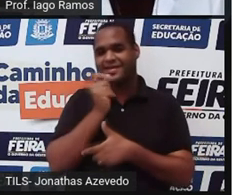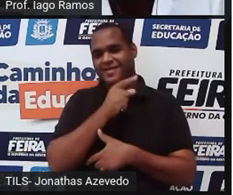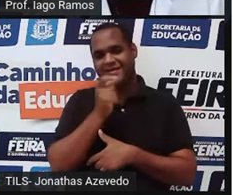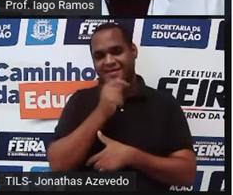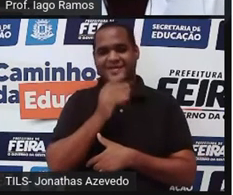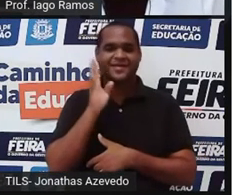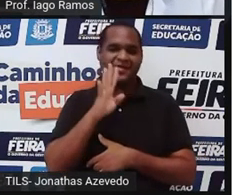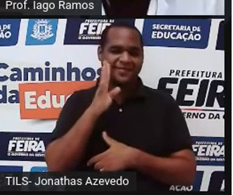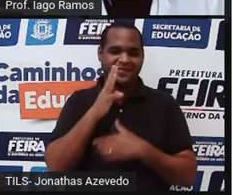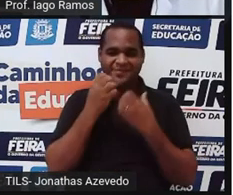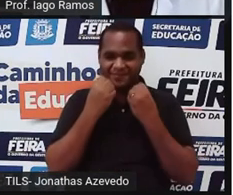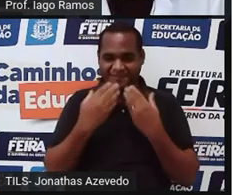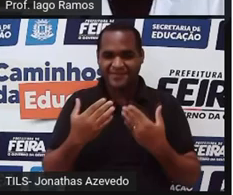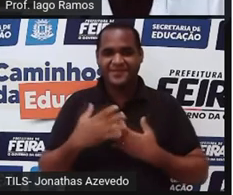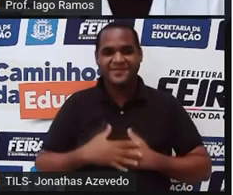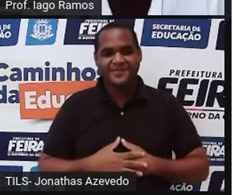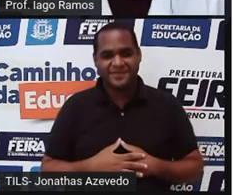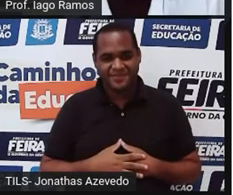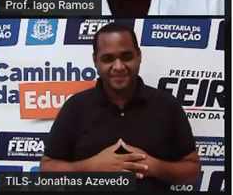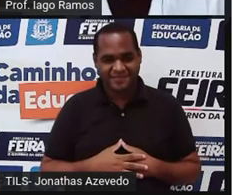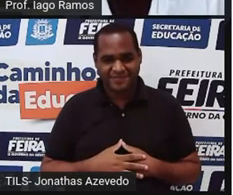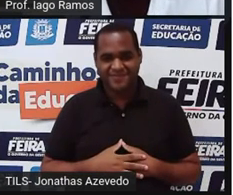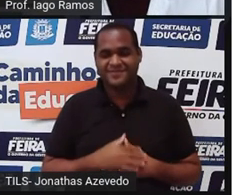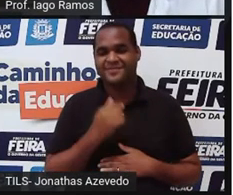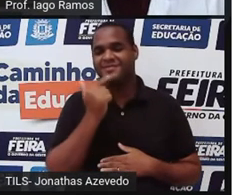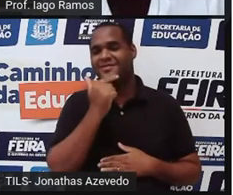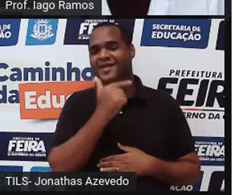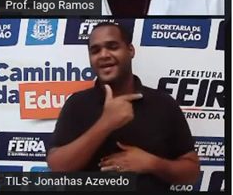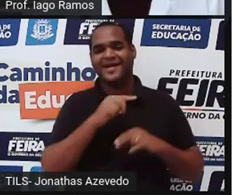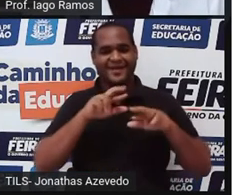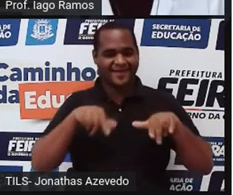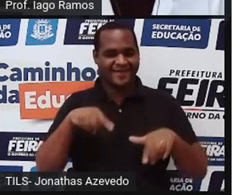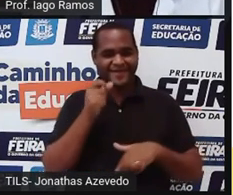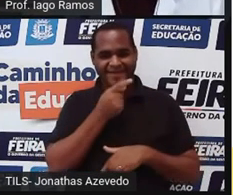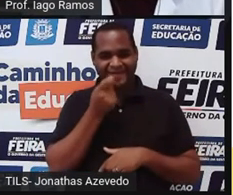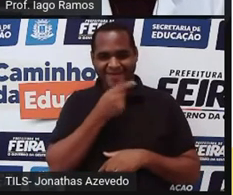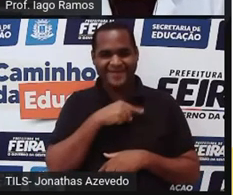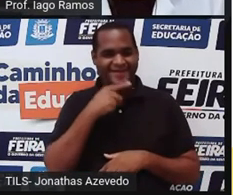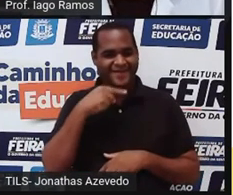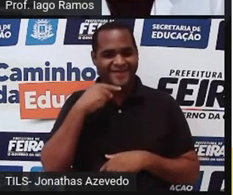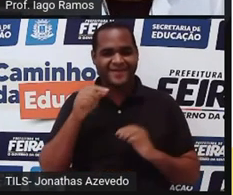eu gosto bastante. Bom, rindo horrores. Ó, nem tanto.